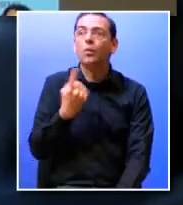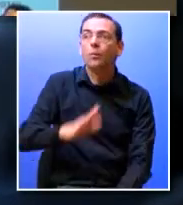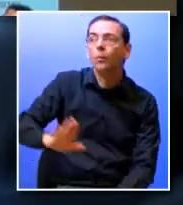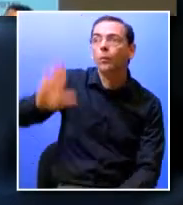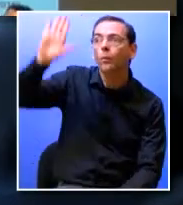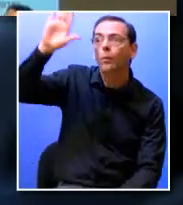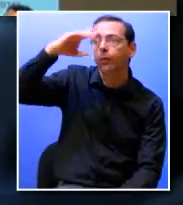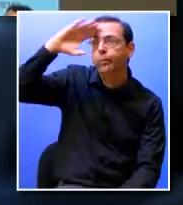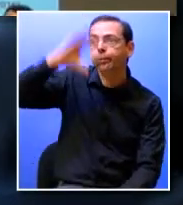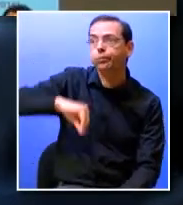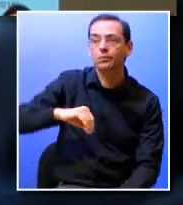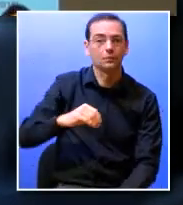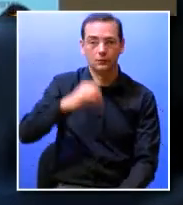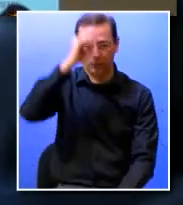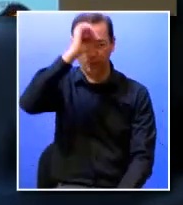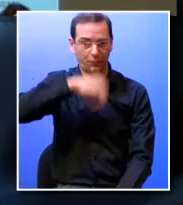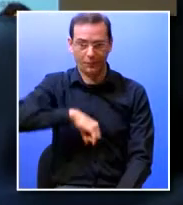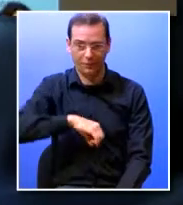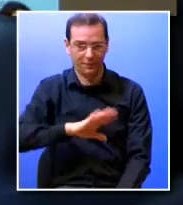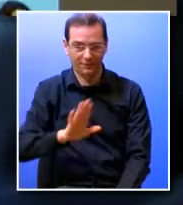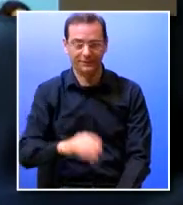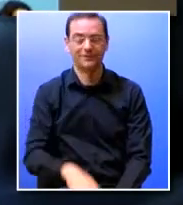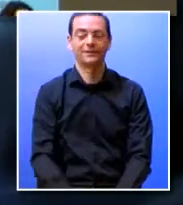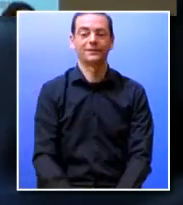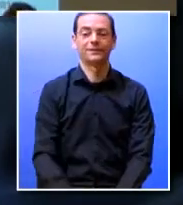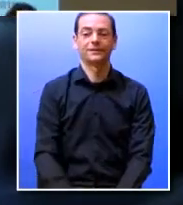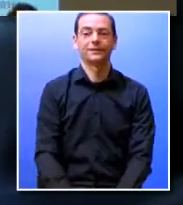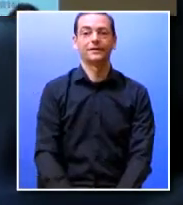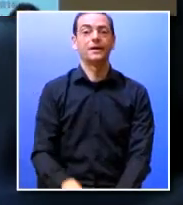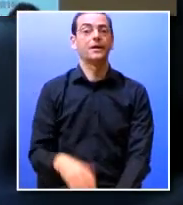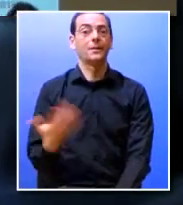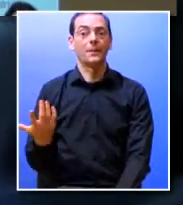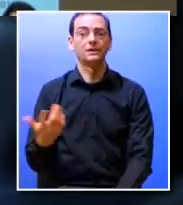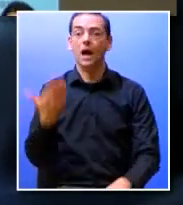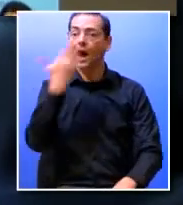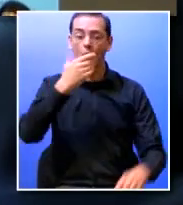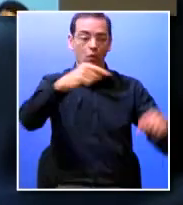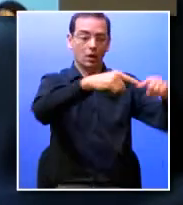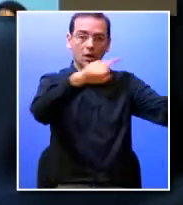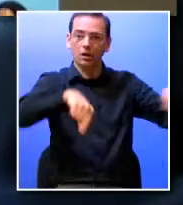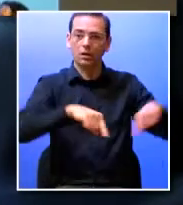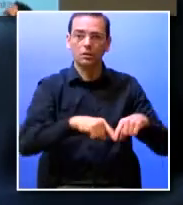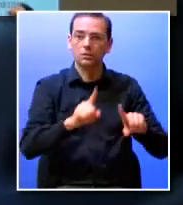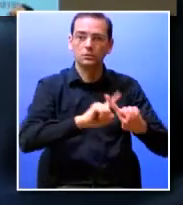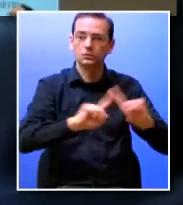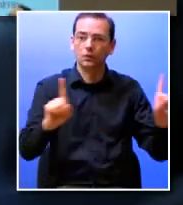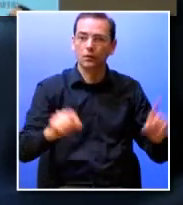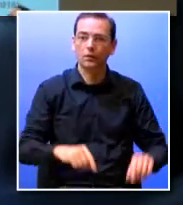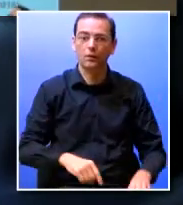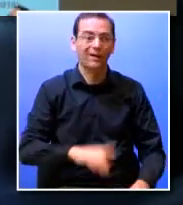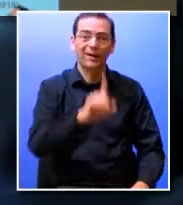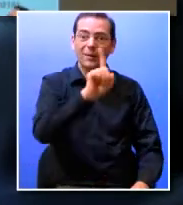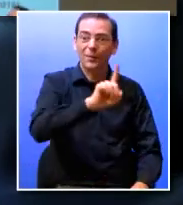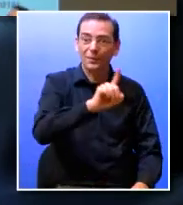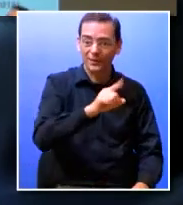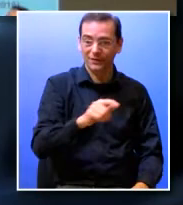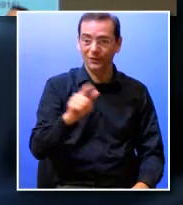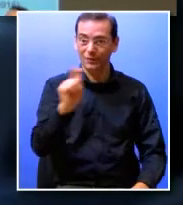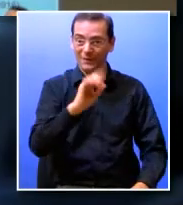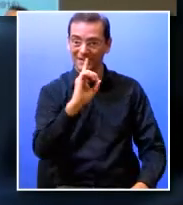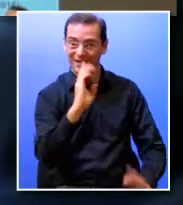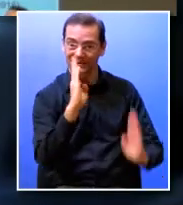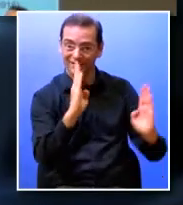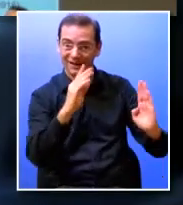o braço a dizer o que não era. Pois bem não é isto que se passa já nas nossas salas de aula alunos primeiro ano primeiro semestre das nossas